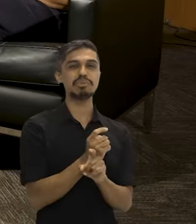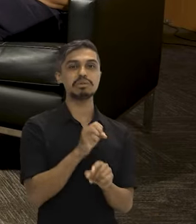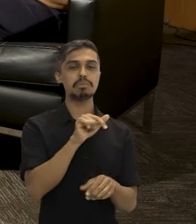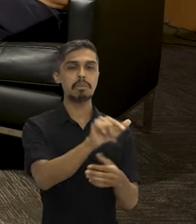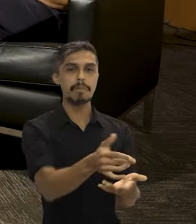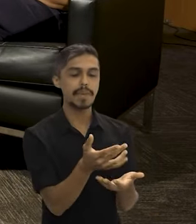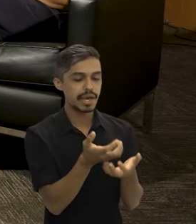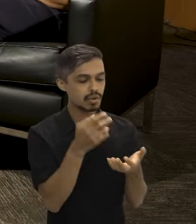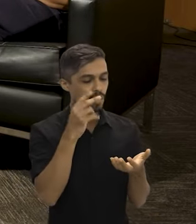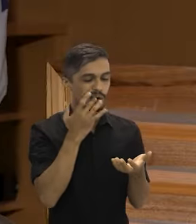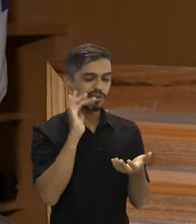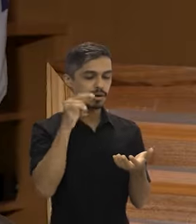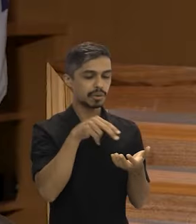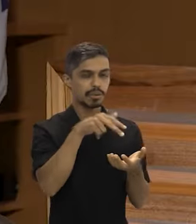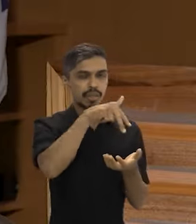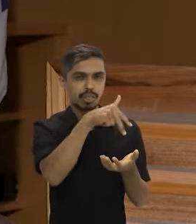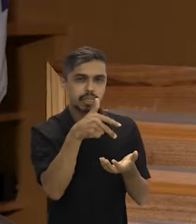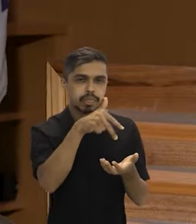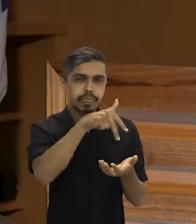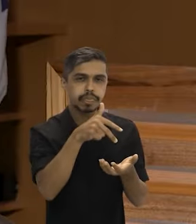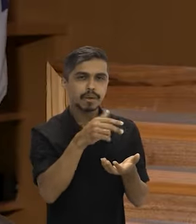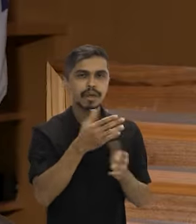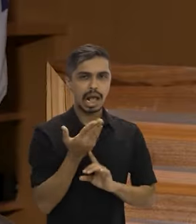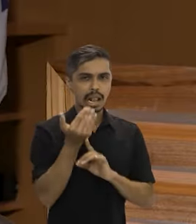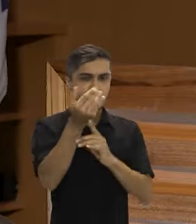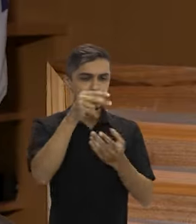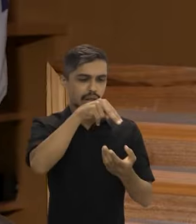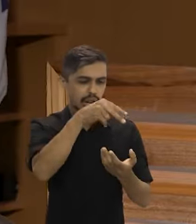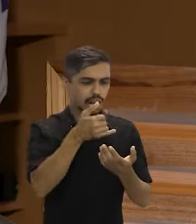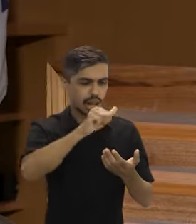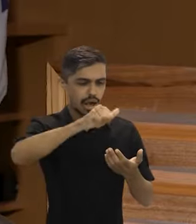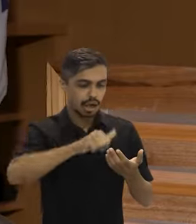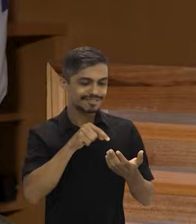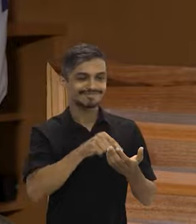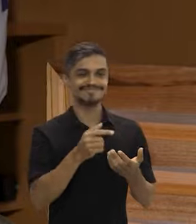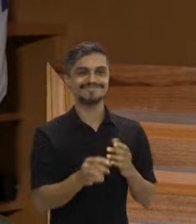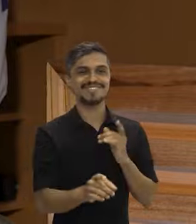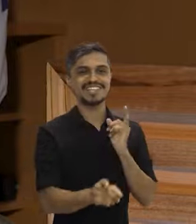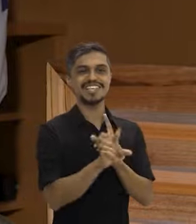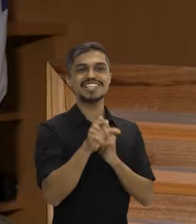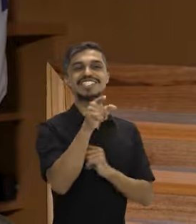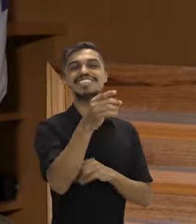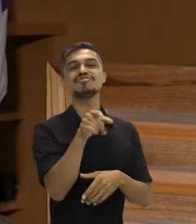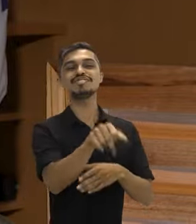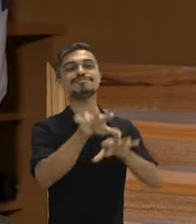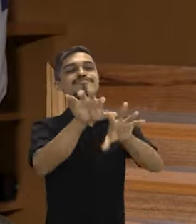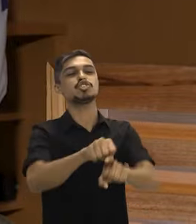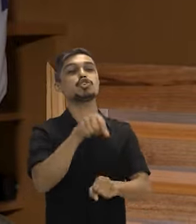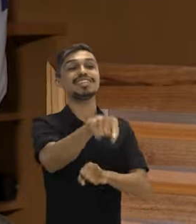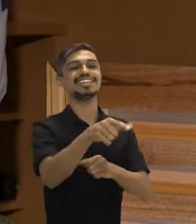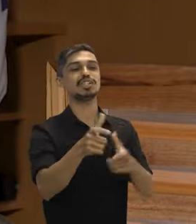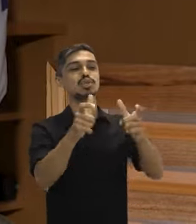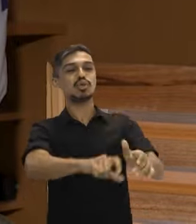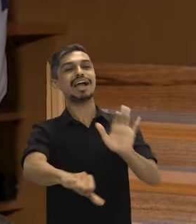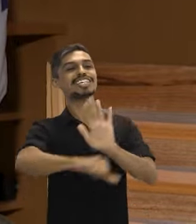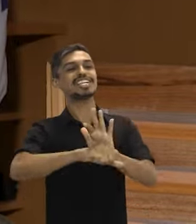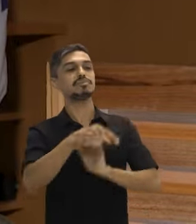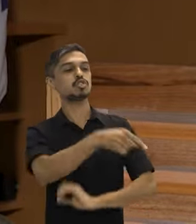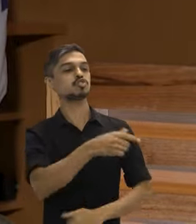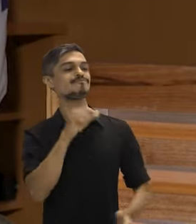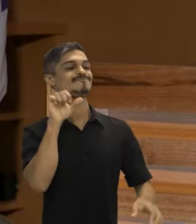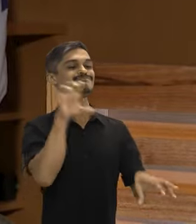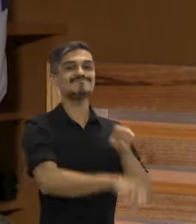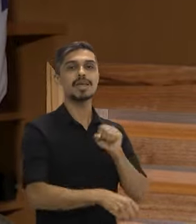terra indígena, por exemplo. Isso vai coibir o crime e o roubo e essa mineração ilegal